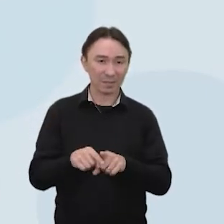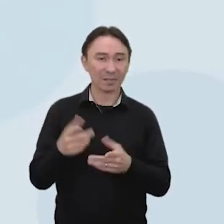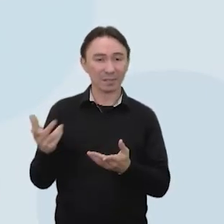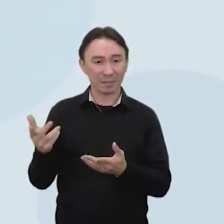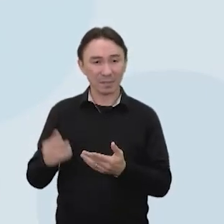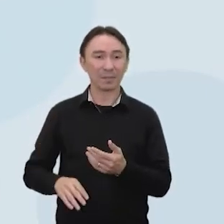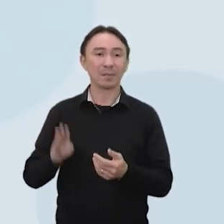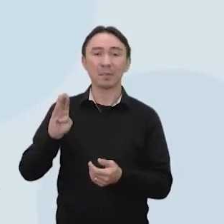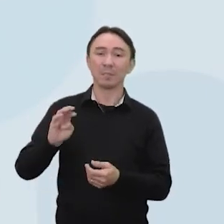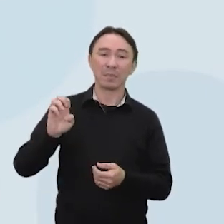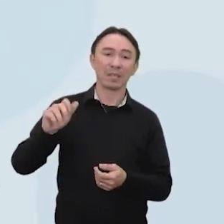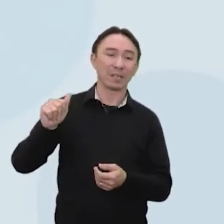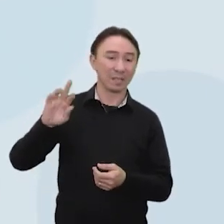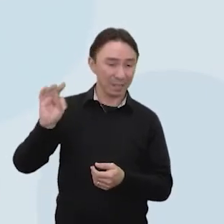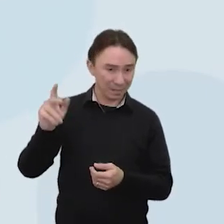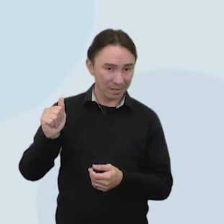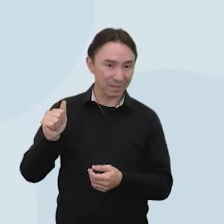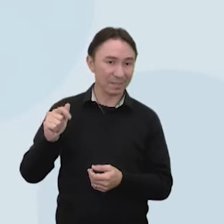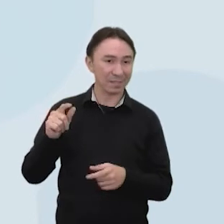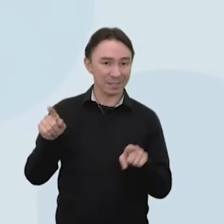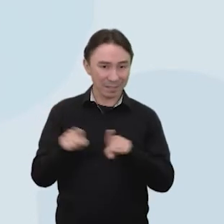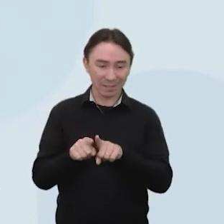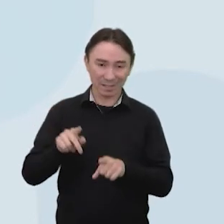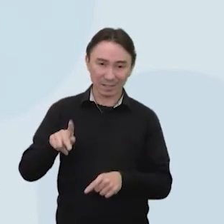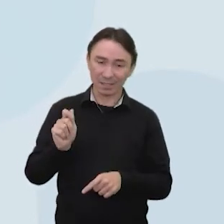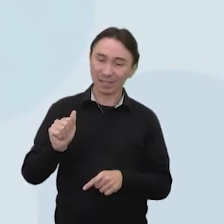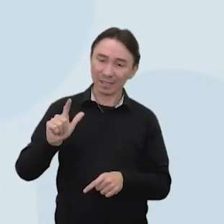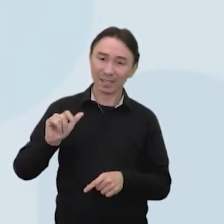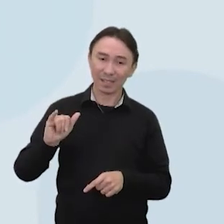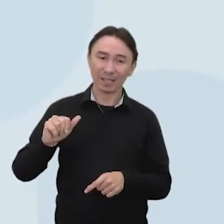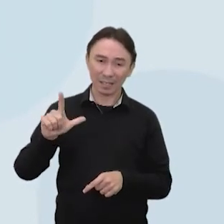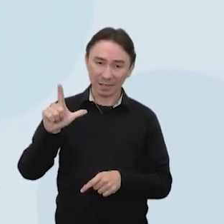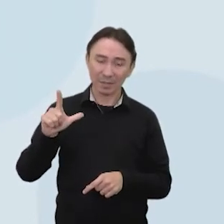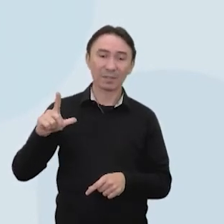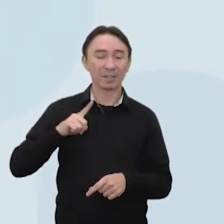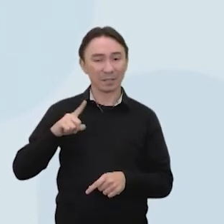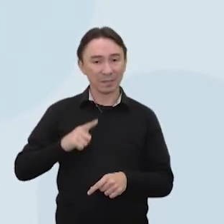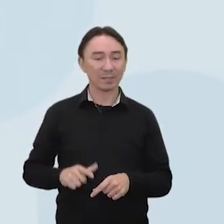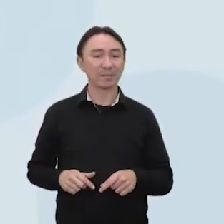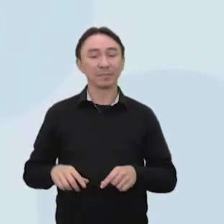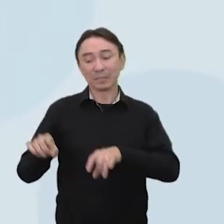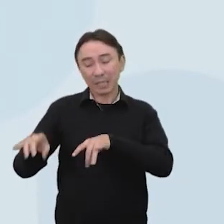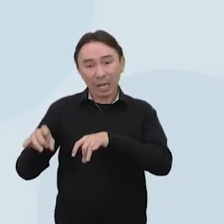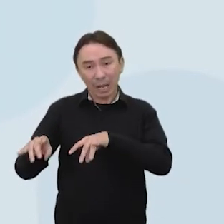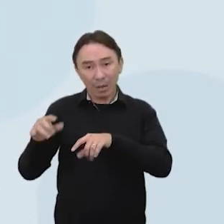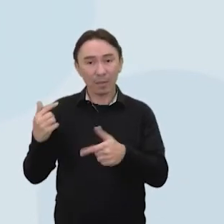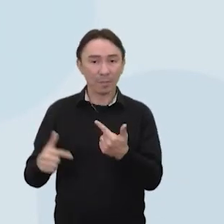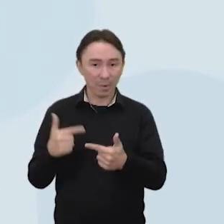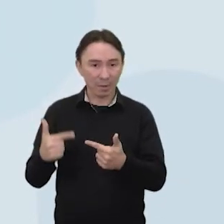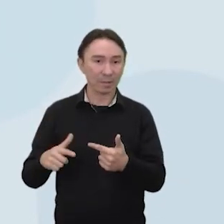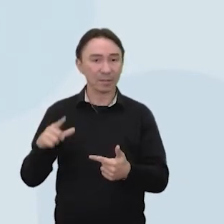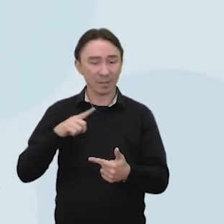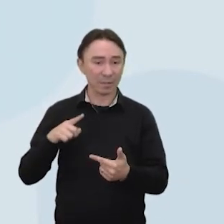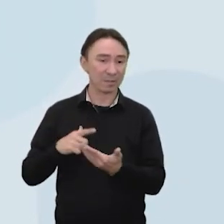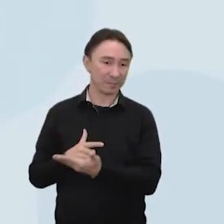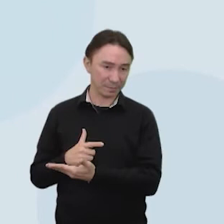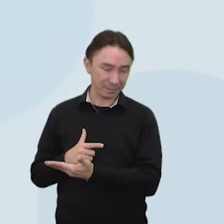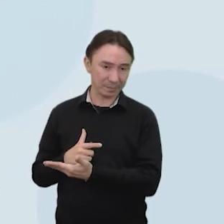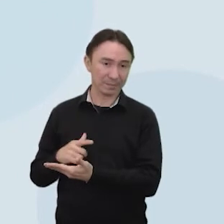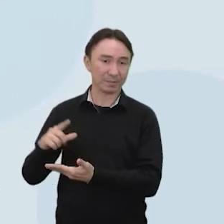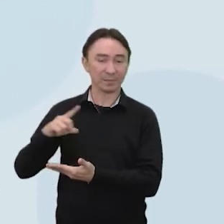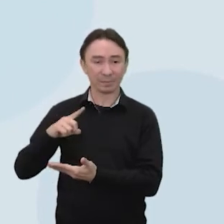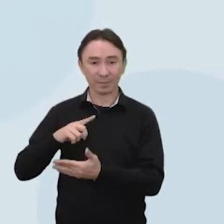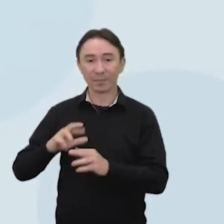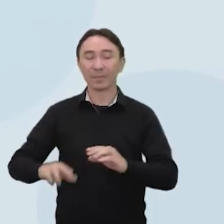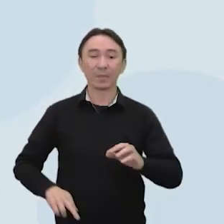Ribeiro, Arthur Bulgri e Beatriz Caril. Os trabalhos técnicos aí foram feitos pelo Breno Rodrigues e a coordenação de jornalismo